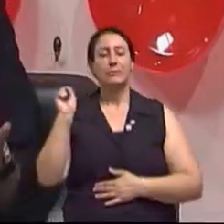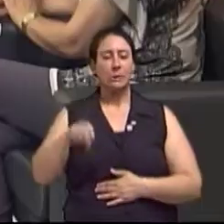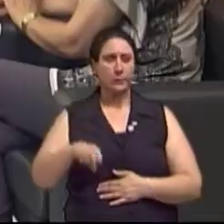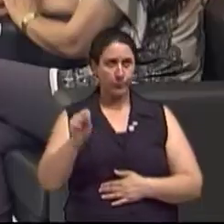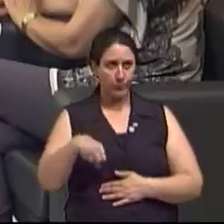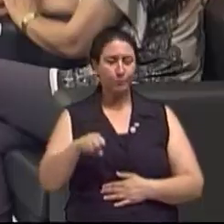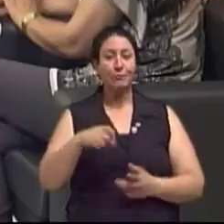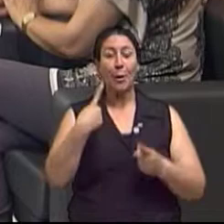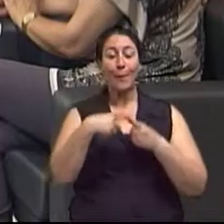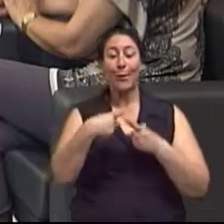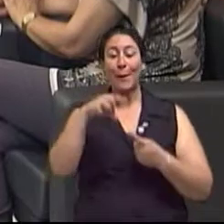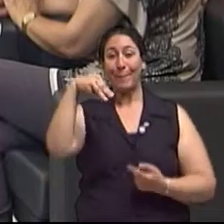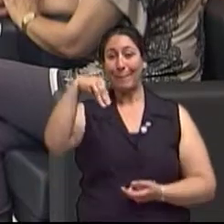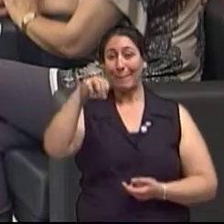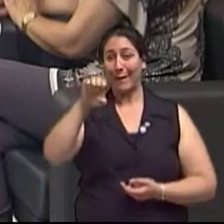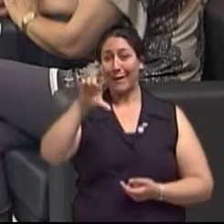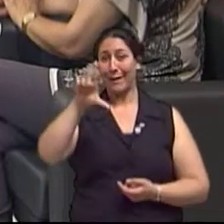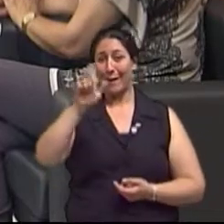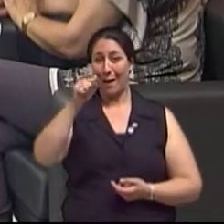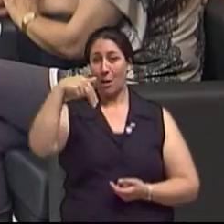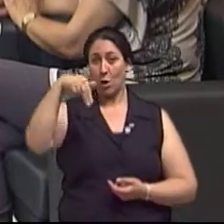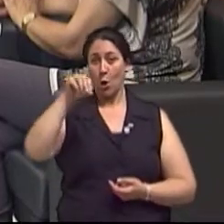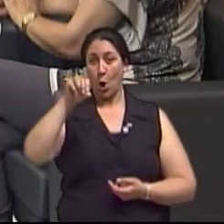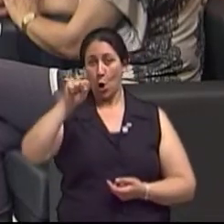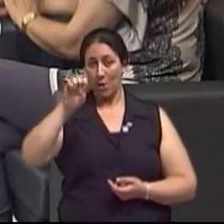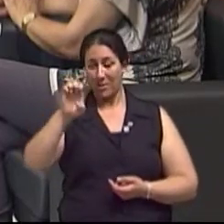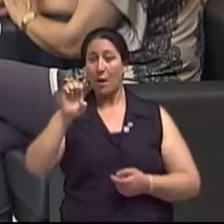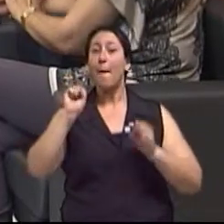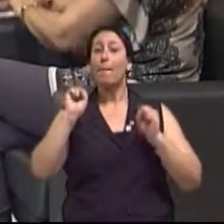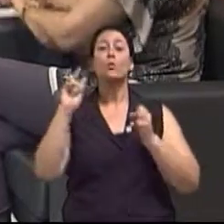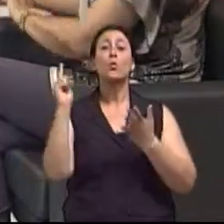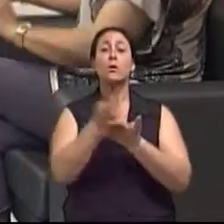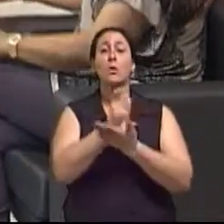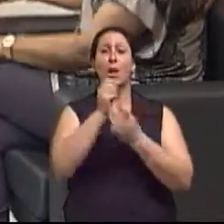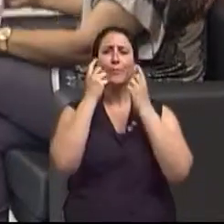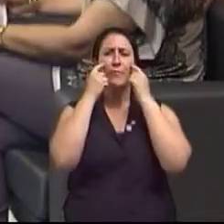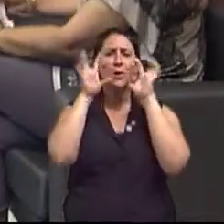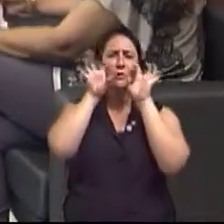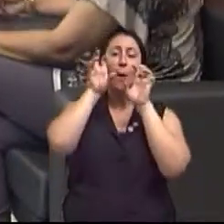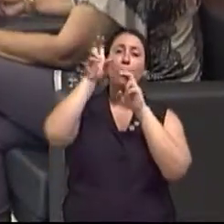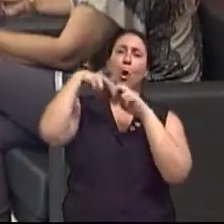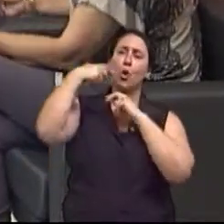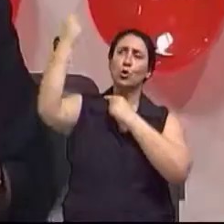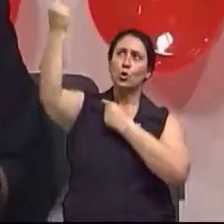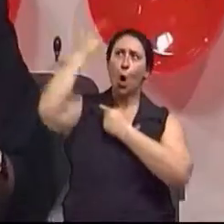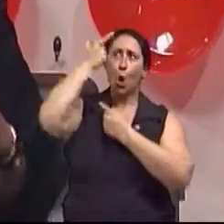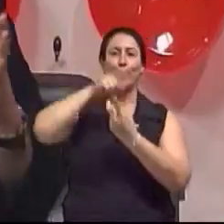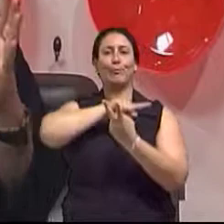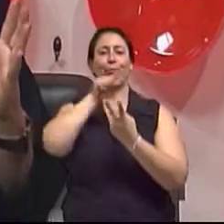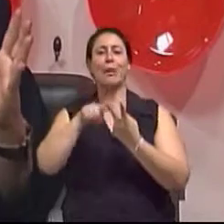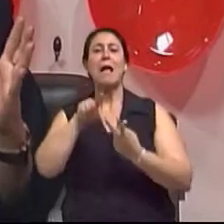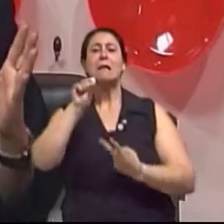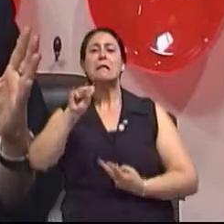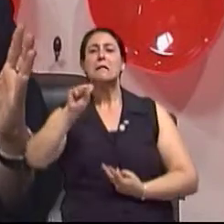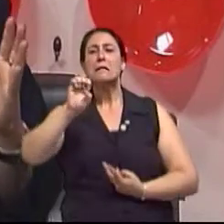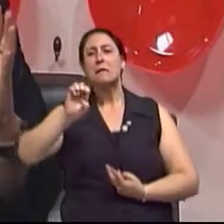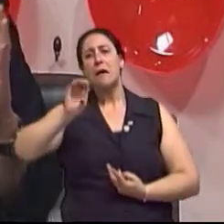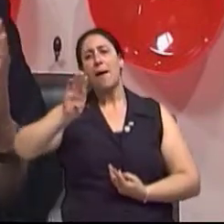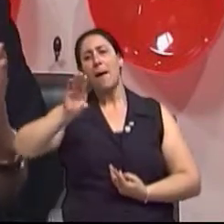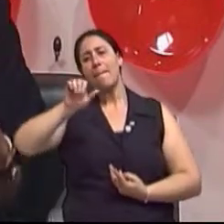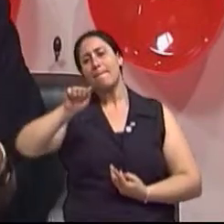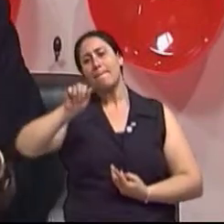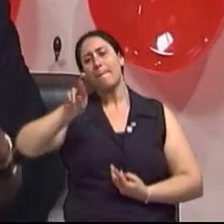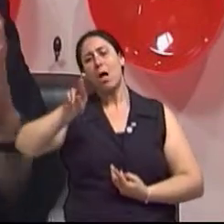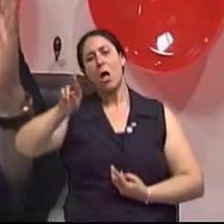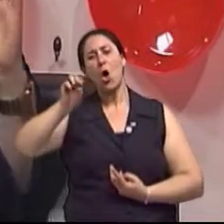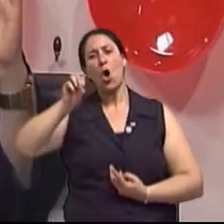melanose tem melanose solar, tem melanose seborreica, que é um outro tipo de melanose. Então, por isso, assim, que